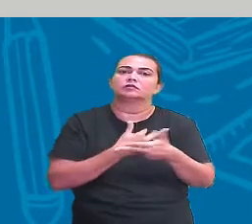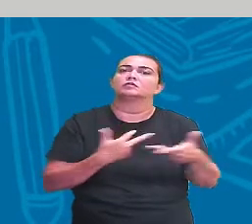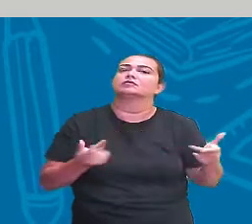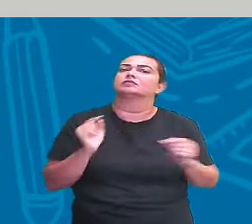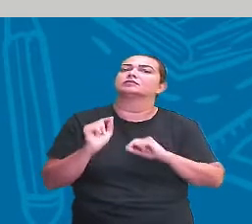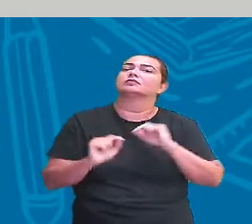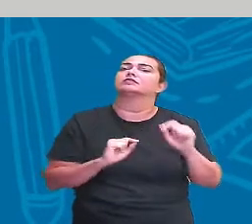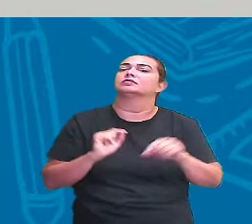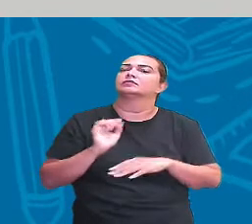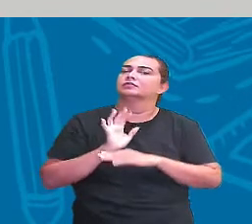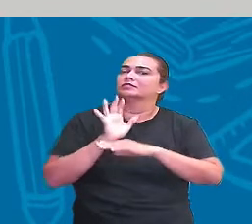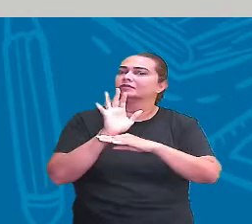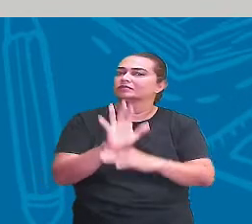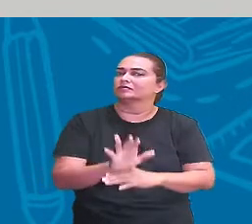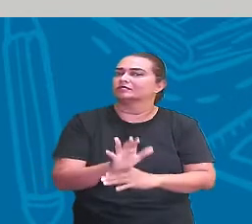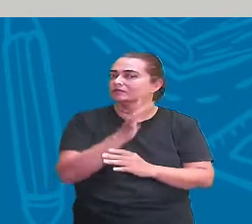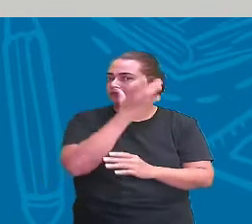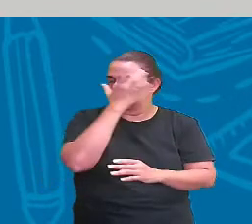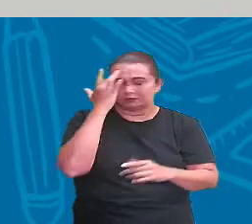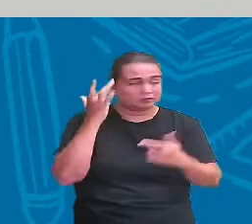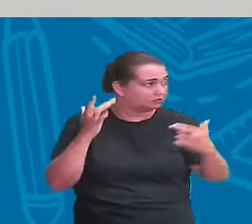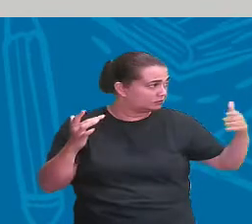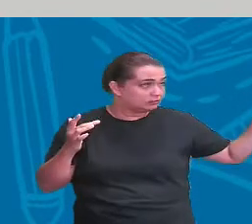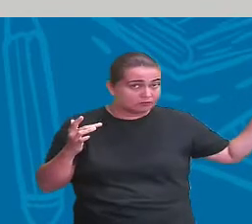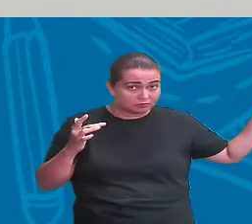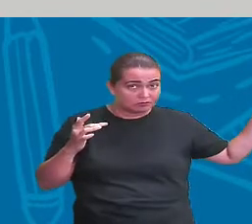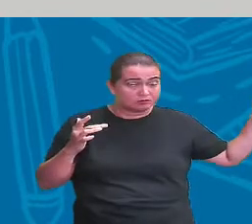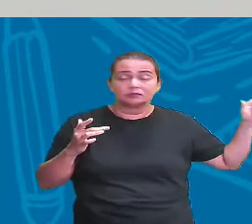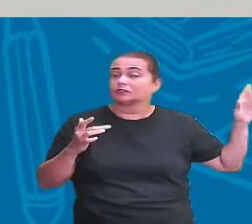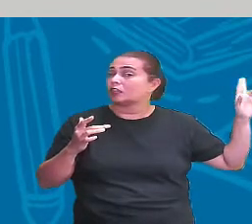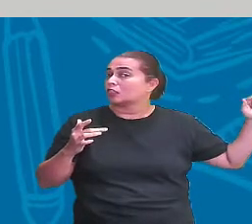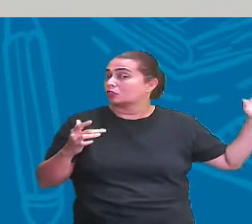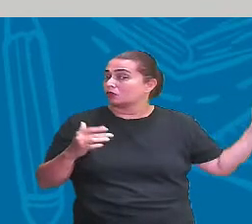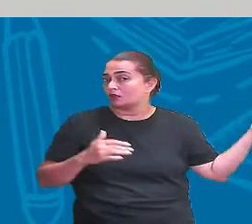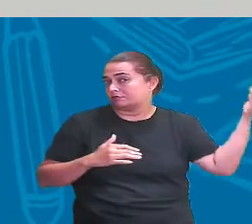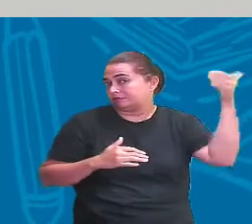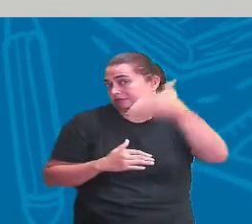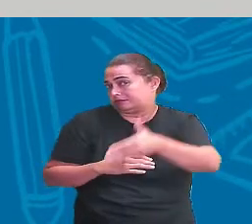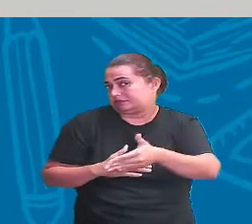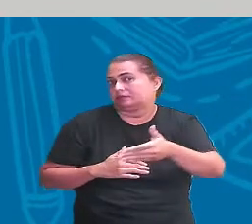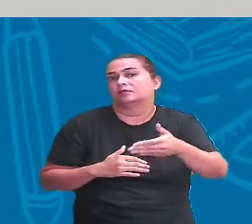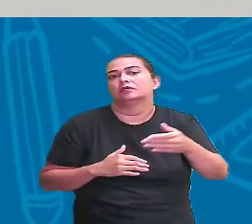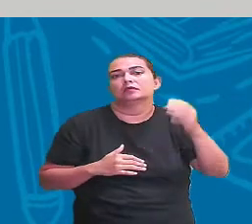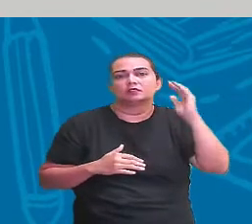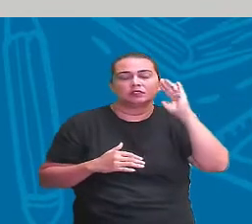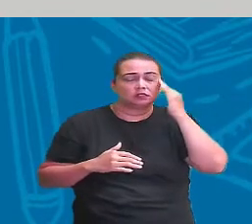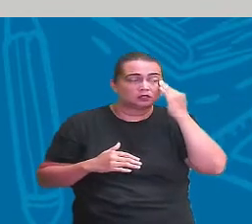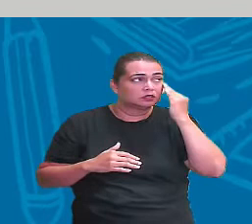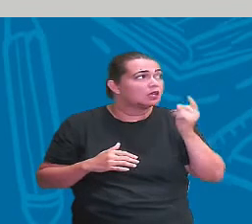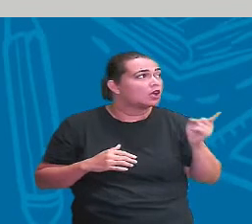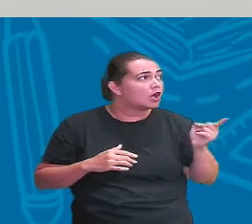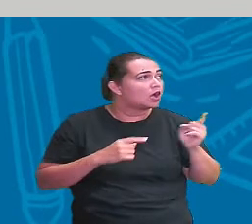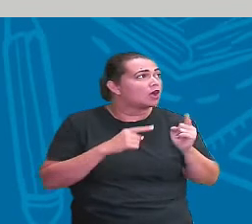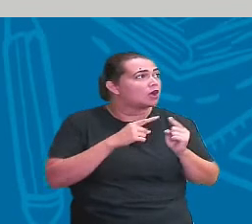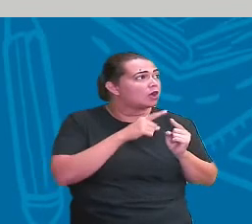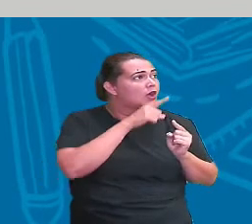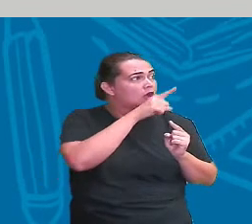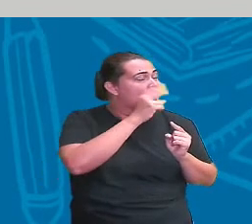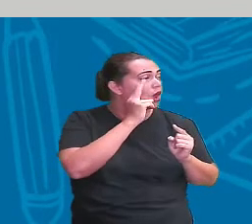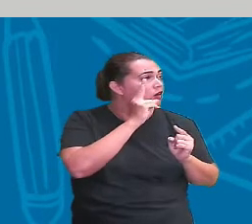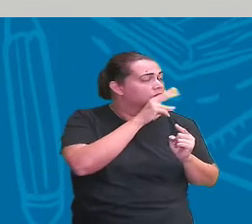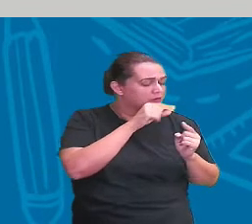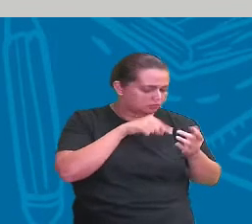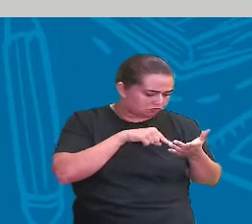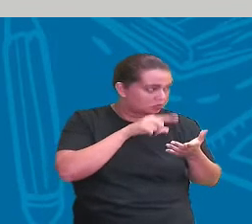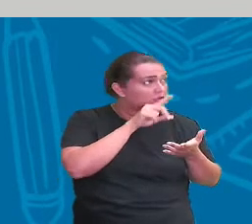isso vai ajudar a pessoa que nunca foi a este local a se localizar melhor até chegar à sua escola.